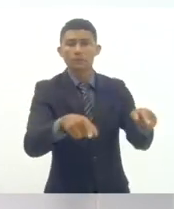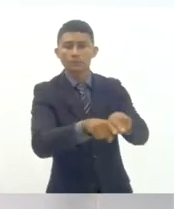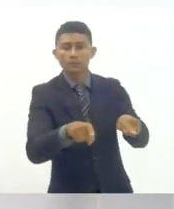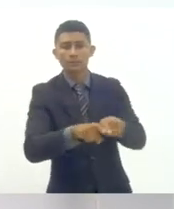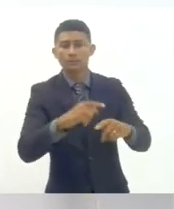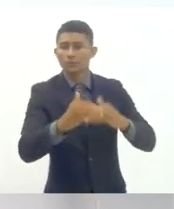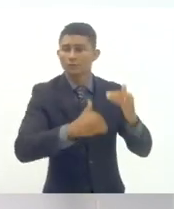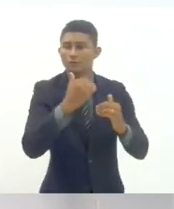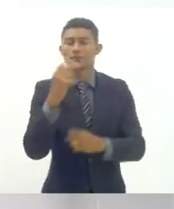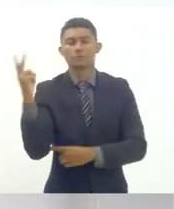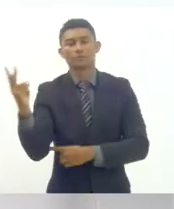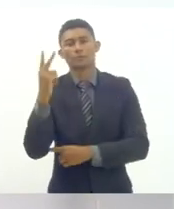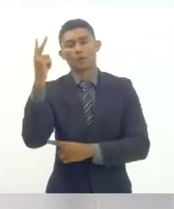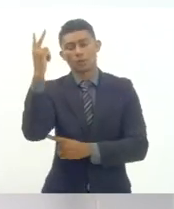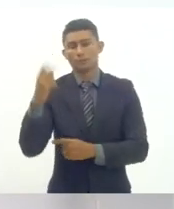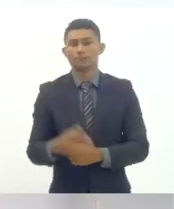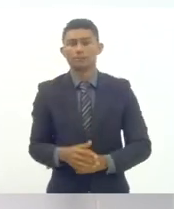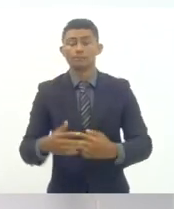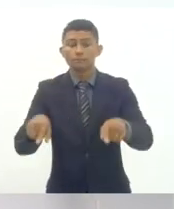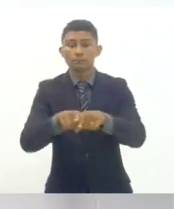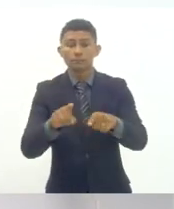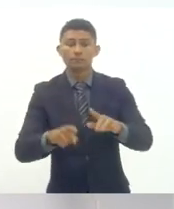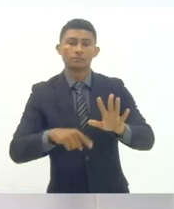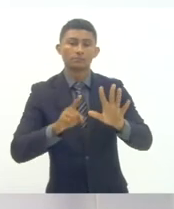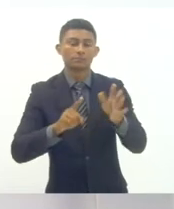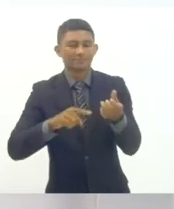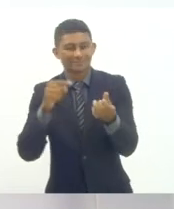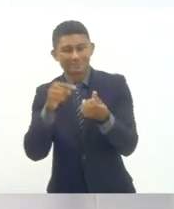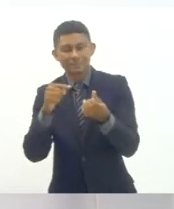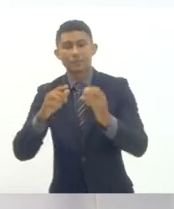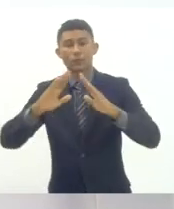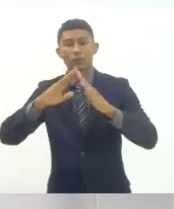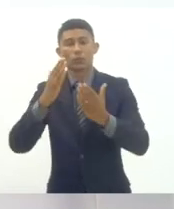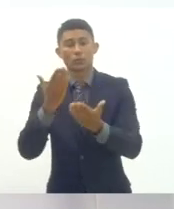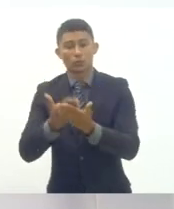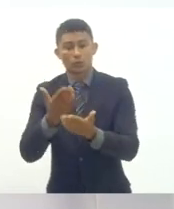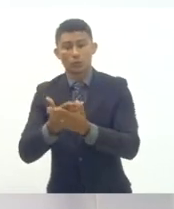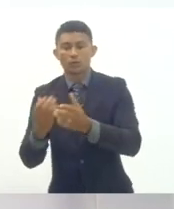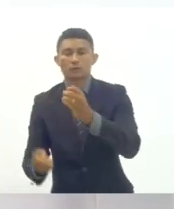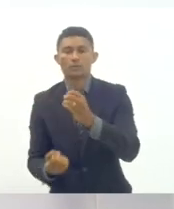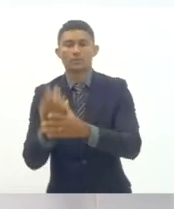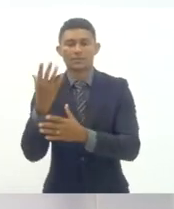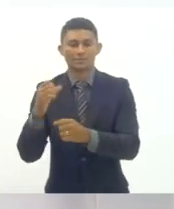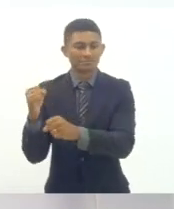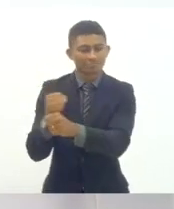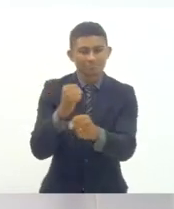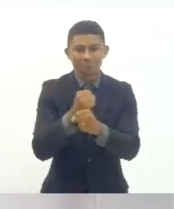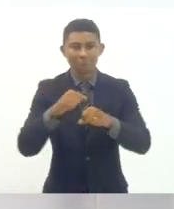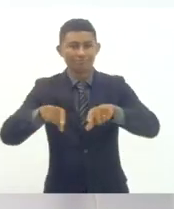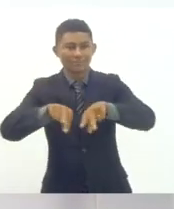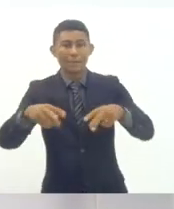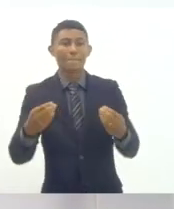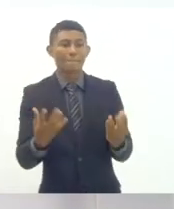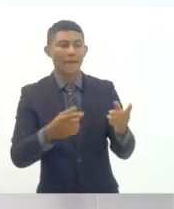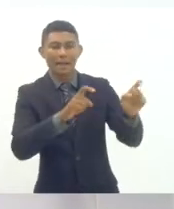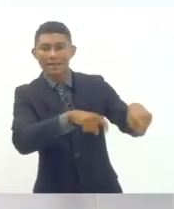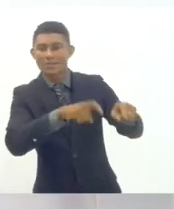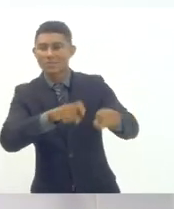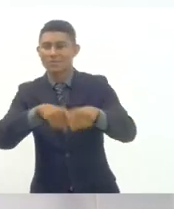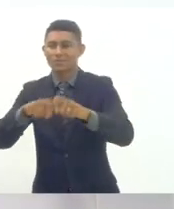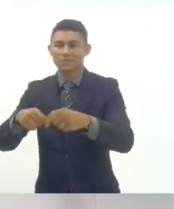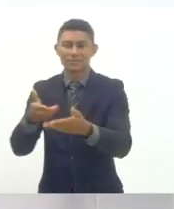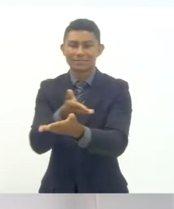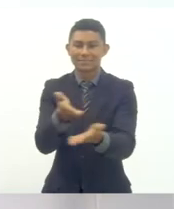a construção de escola de educação básica para os territórios da agricultura camponesa e familiar com implementação